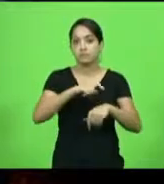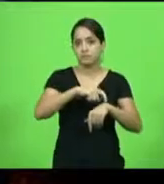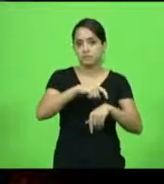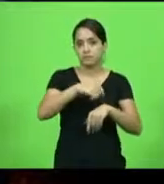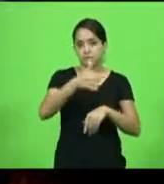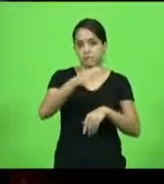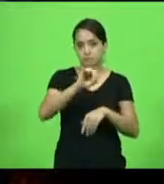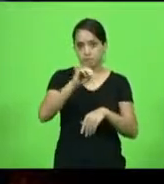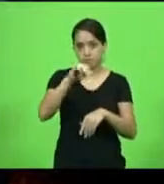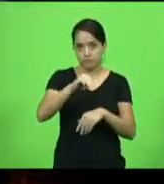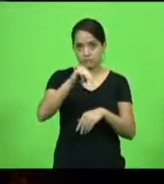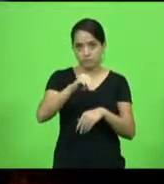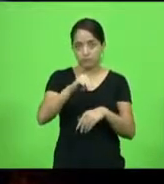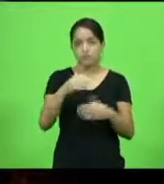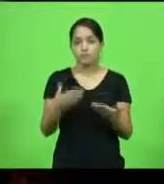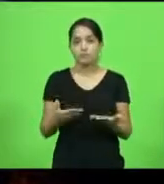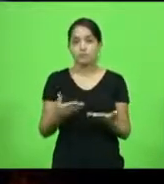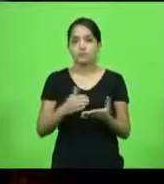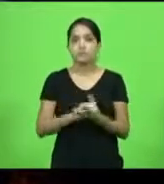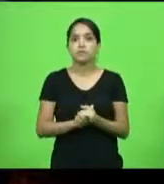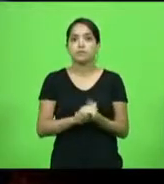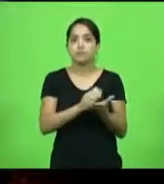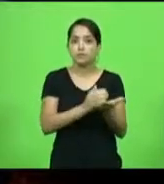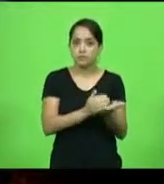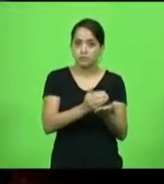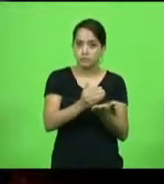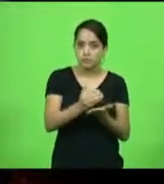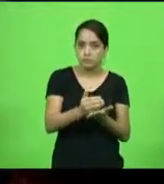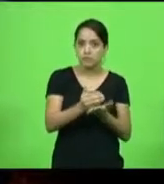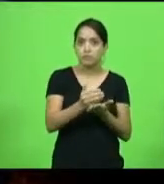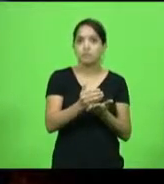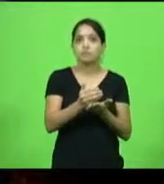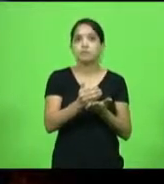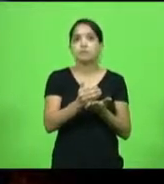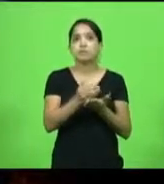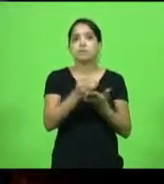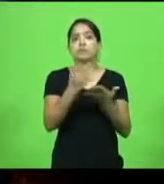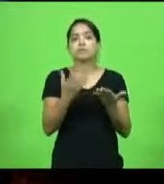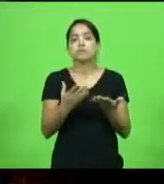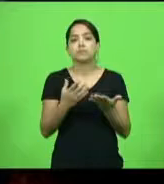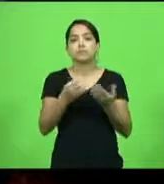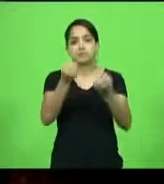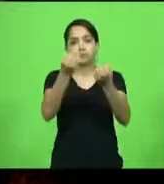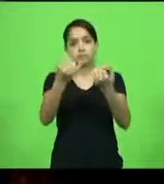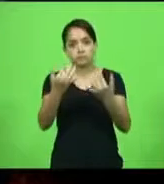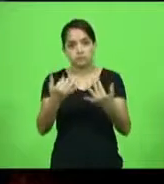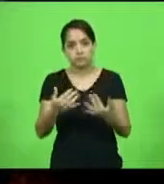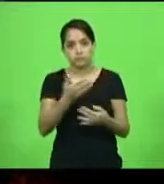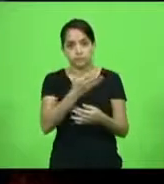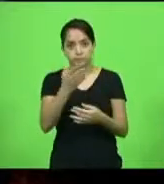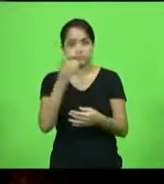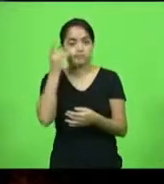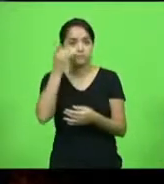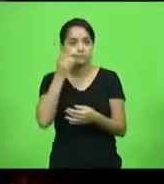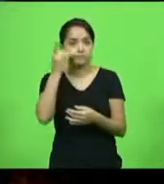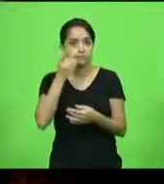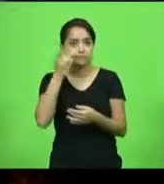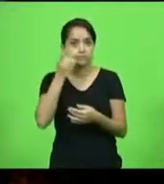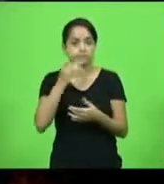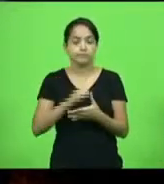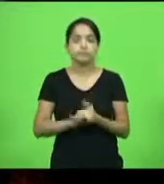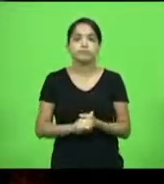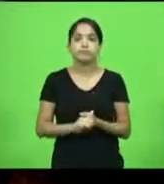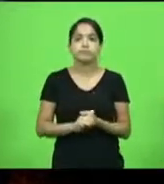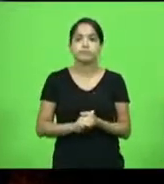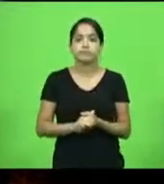minutos. Prosseguindo, iniciaram-se as indagações das senhoras e senhores parlamentares e, em seguida,